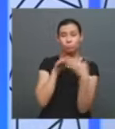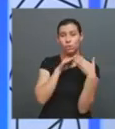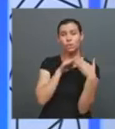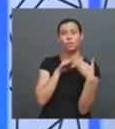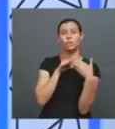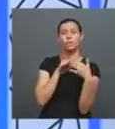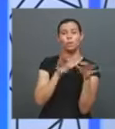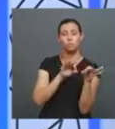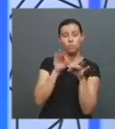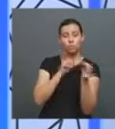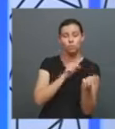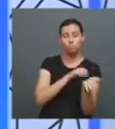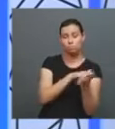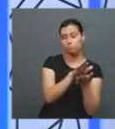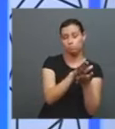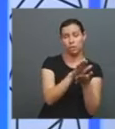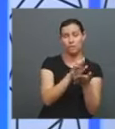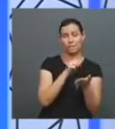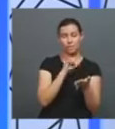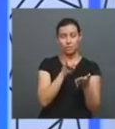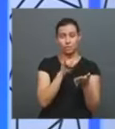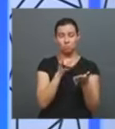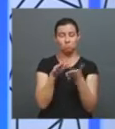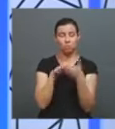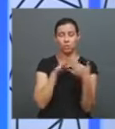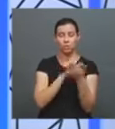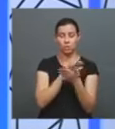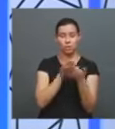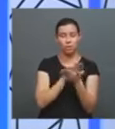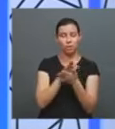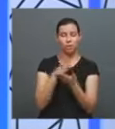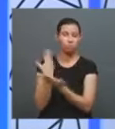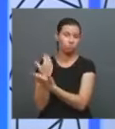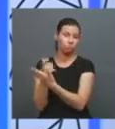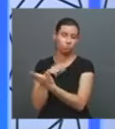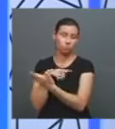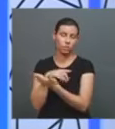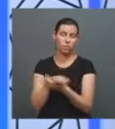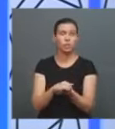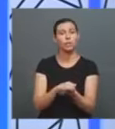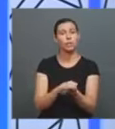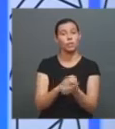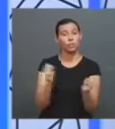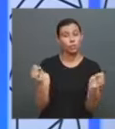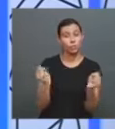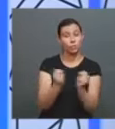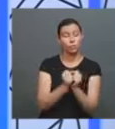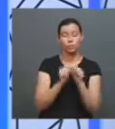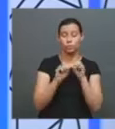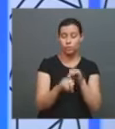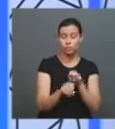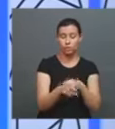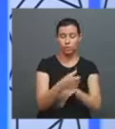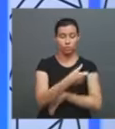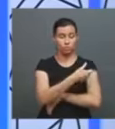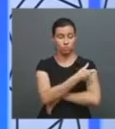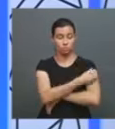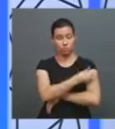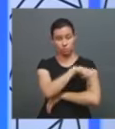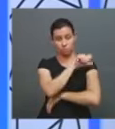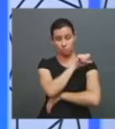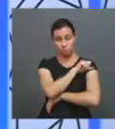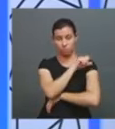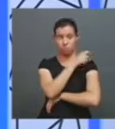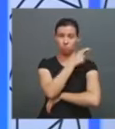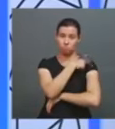viva e mais incentivada. Mas isso é junto também com educação no ensino fundamental, ensino médio, e também dentro da universidade.